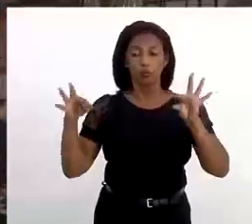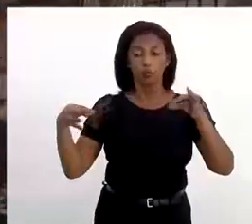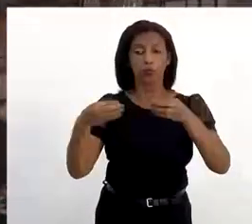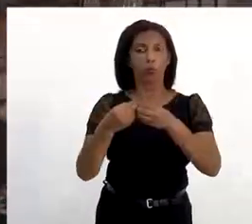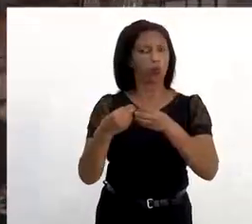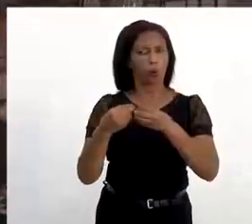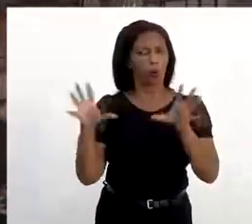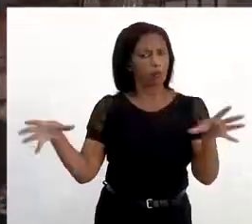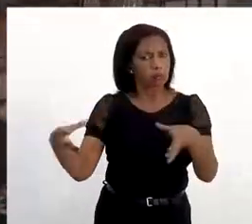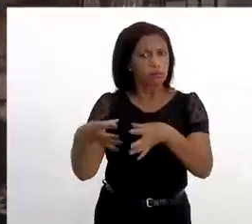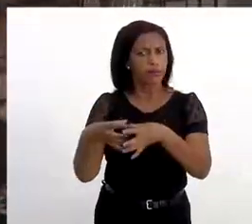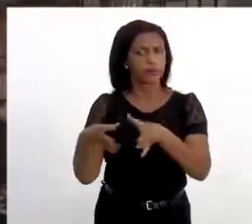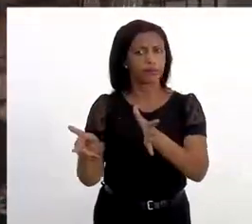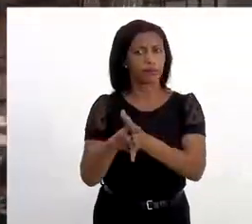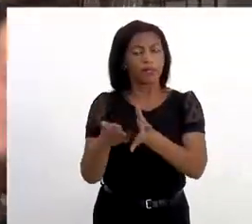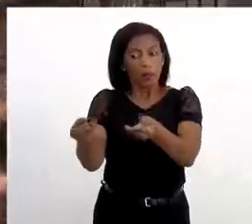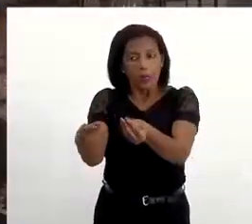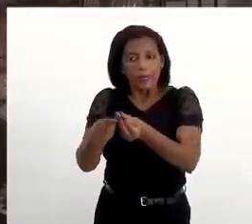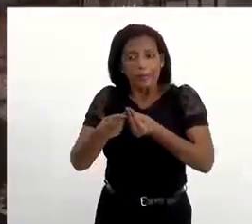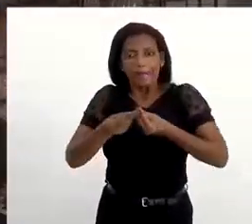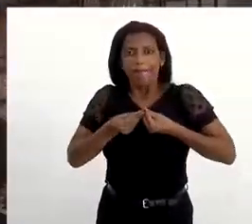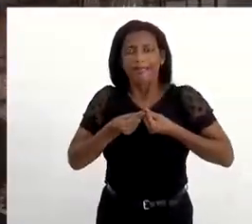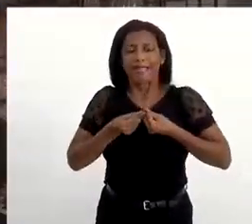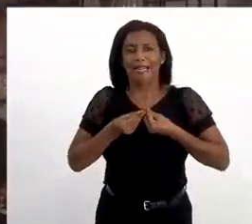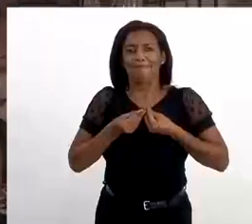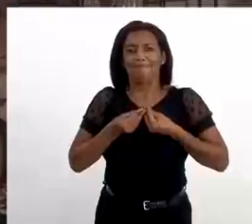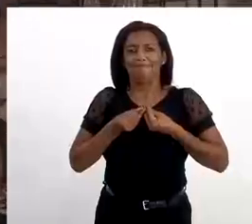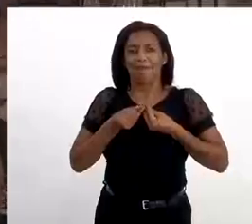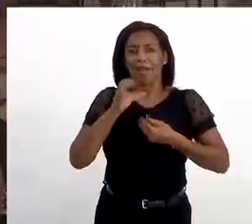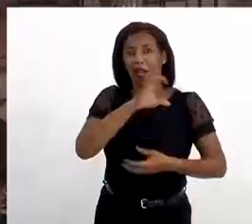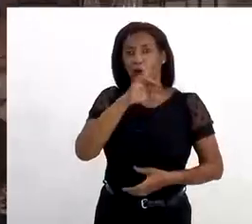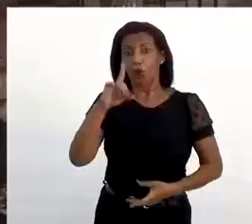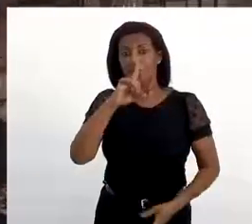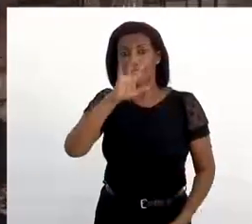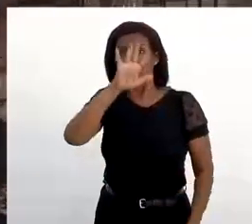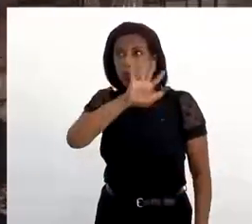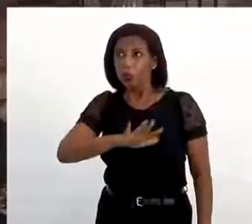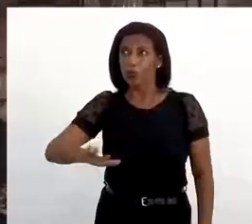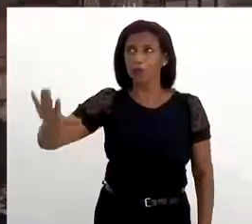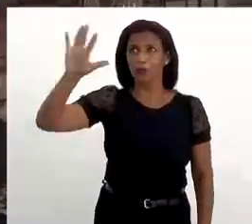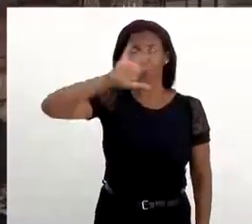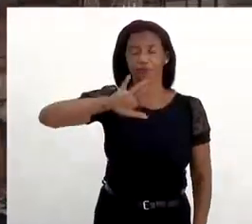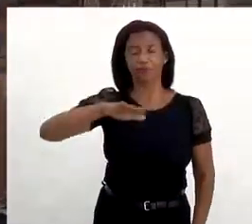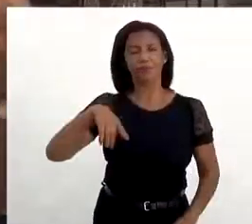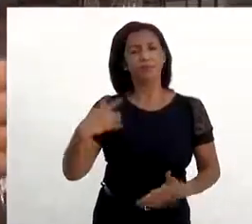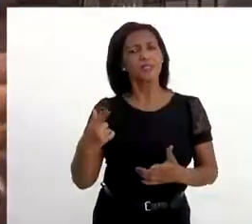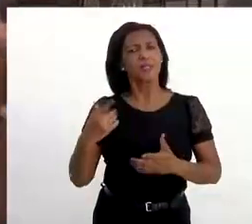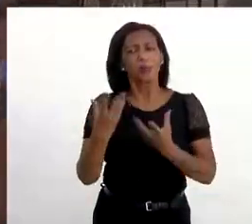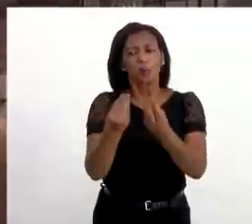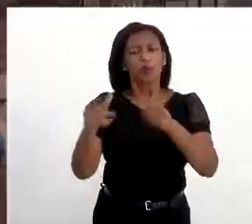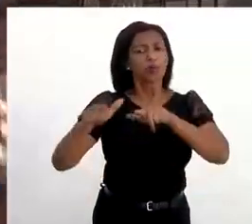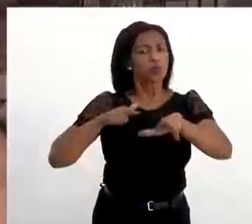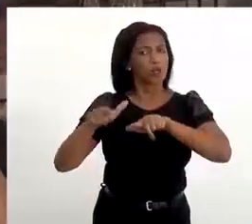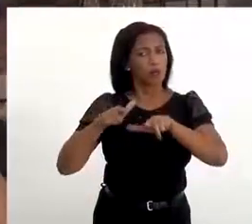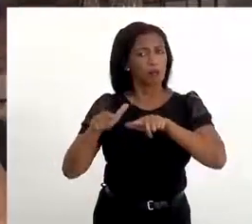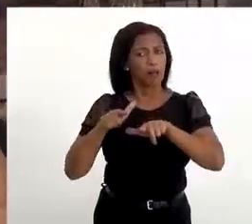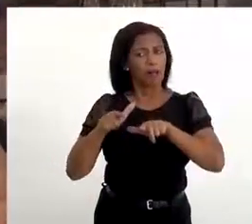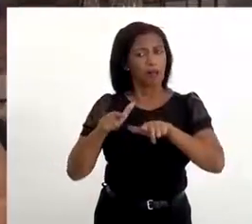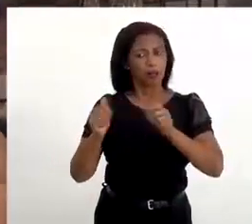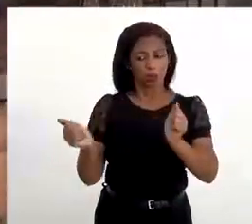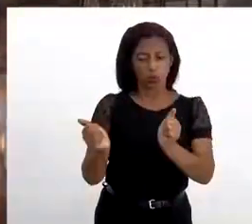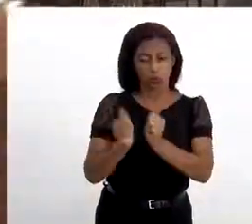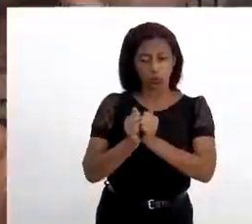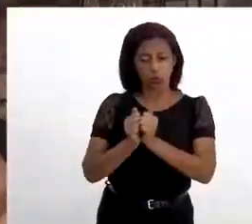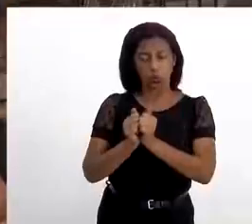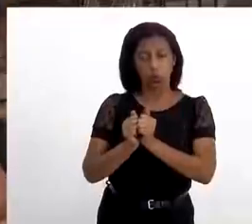Então, ele me entrega a Renafro, a coordenação nacional. Então, muitos trabalhos, junto com a Renafro, eu não só fiz no Brasil,